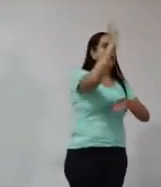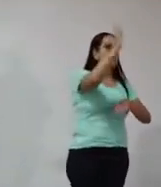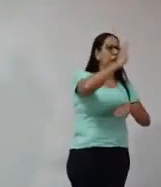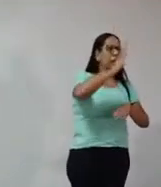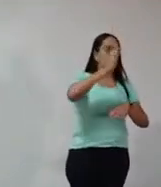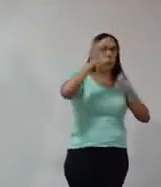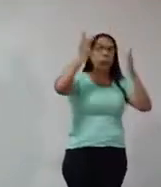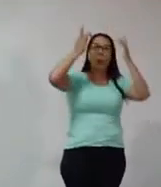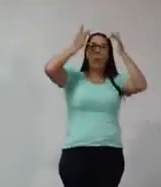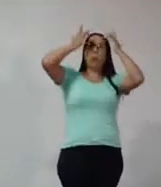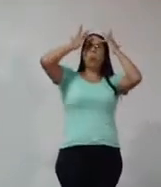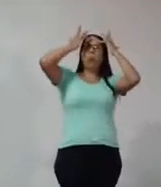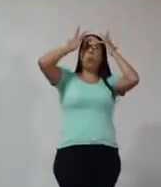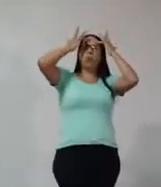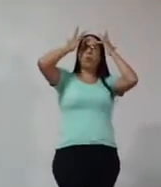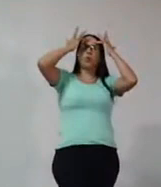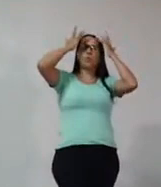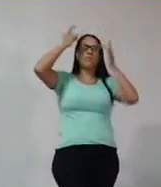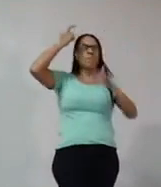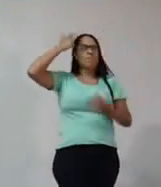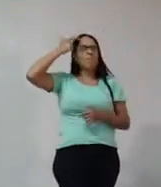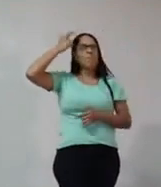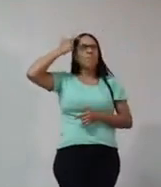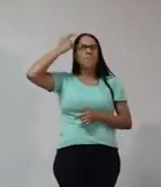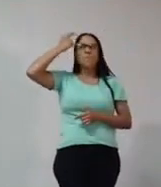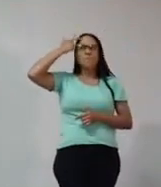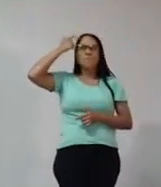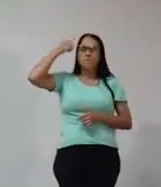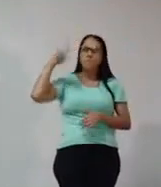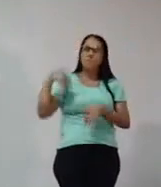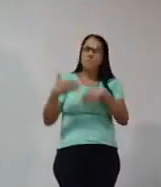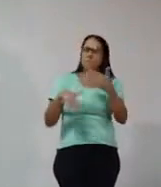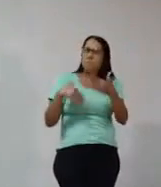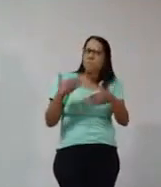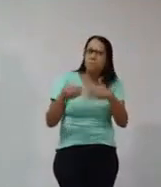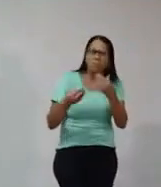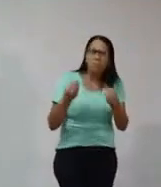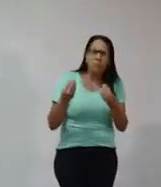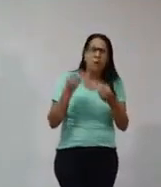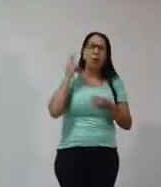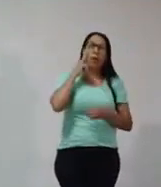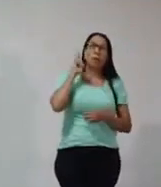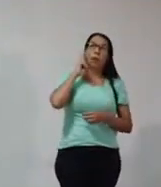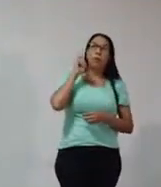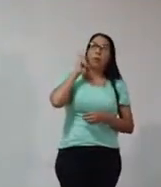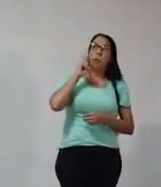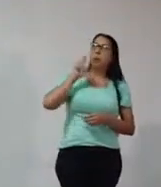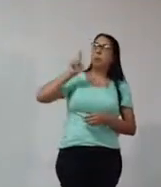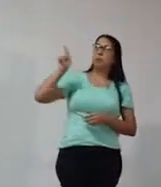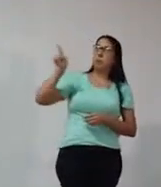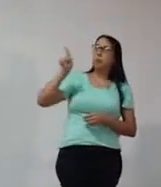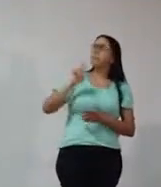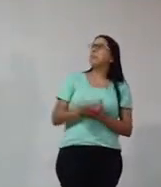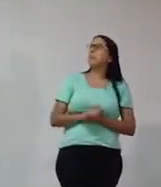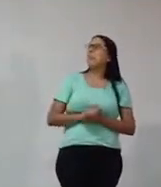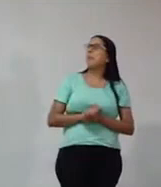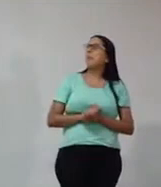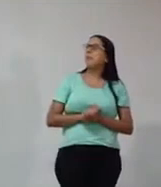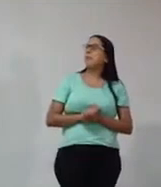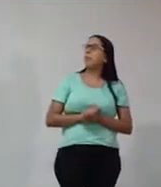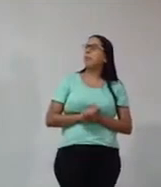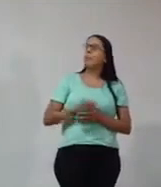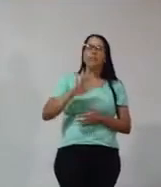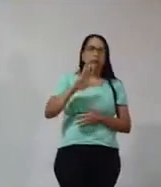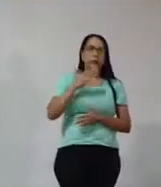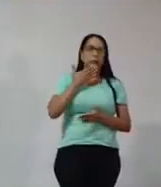ficou marcado. Em algum momento, vocês vão ver que isso volta na minha vida. Mas é muito